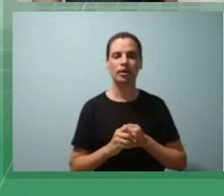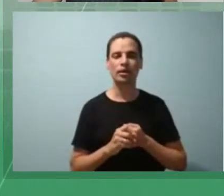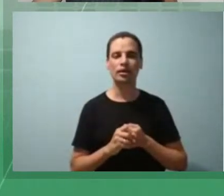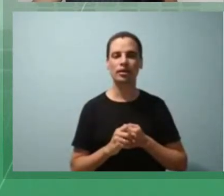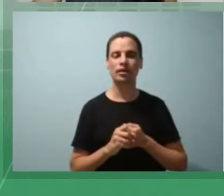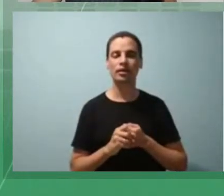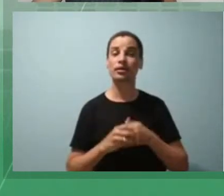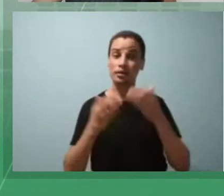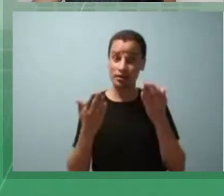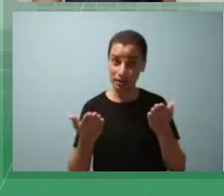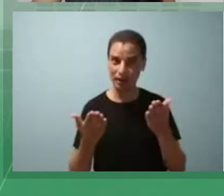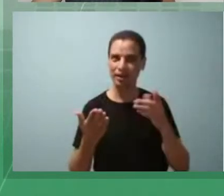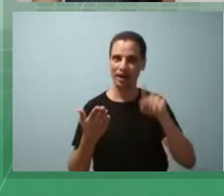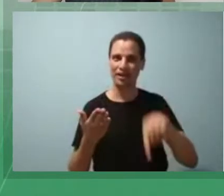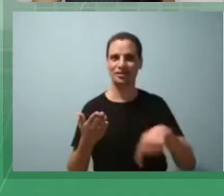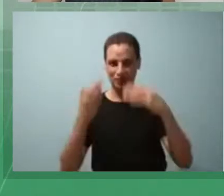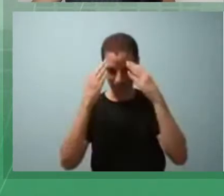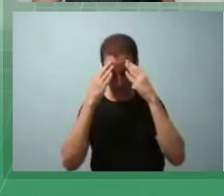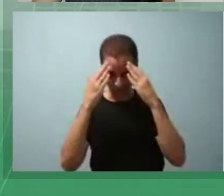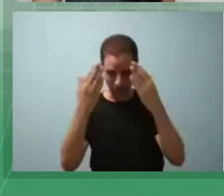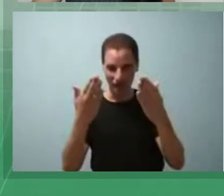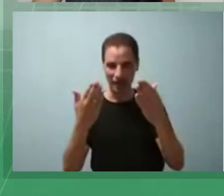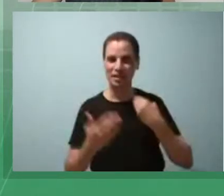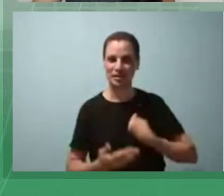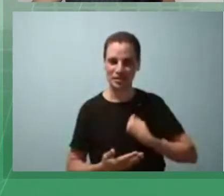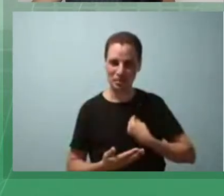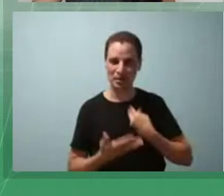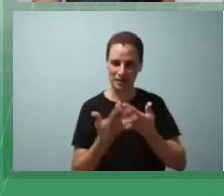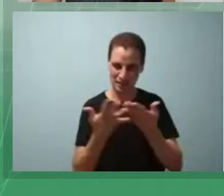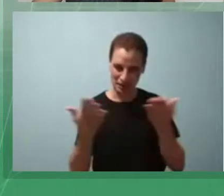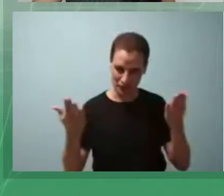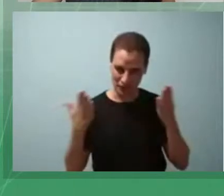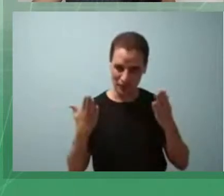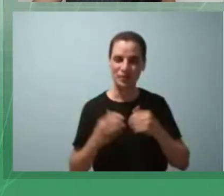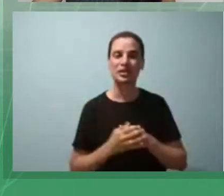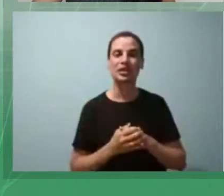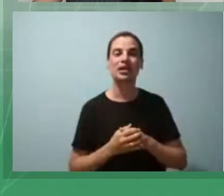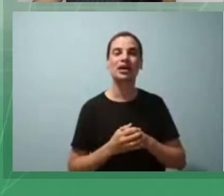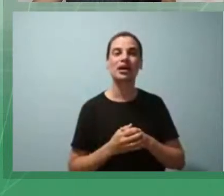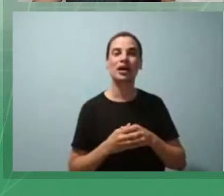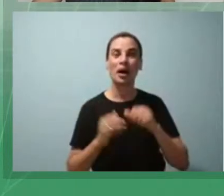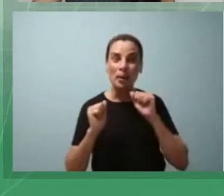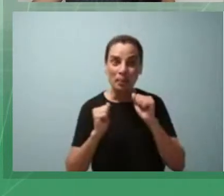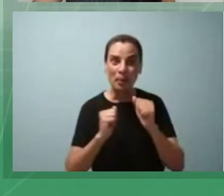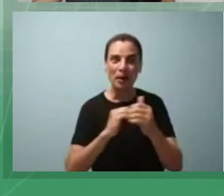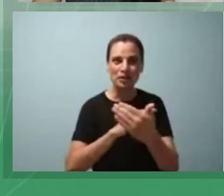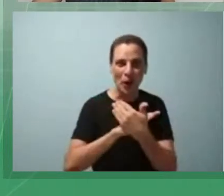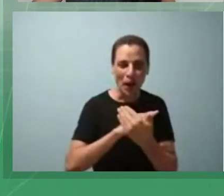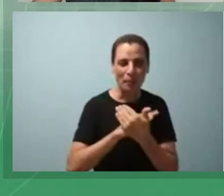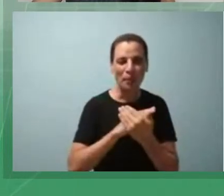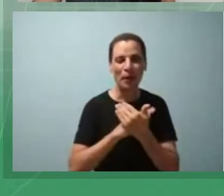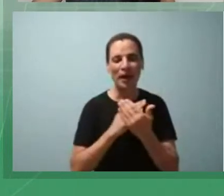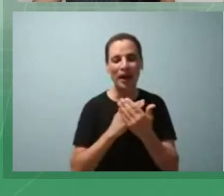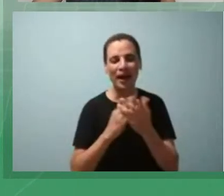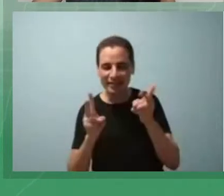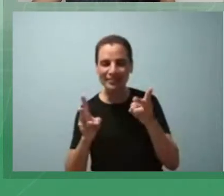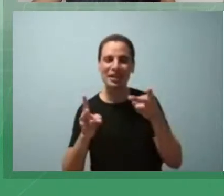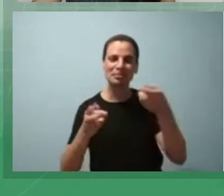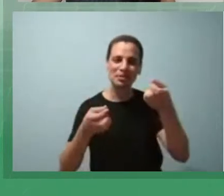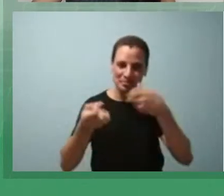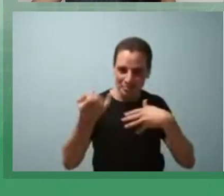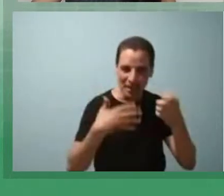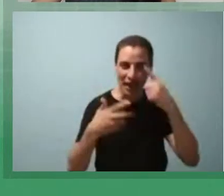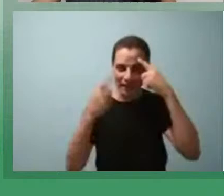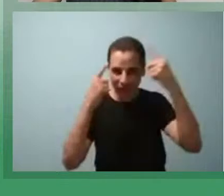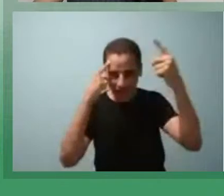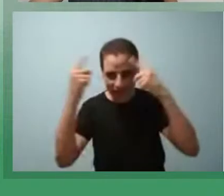E é isso, agradeço a presença de todos, podem colaborar aí, colocar ideias novas, serão sempre bem-vindos,